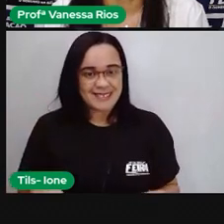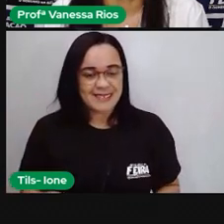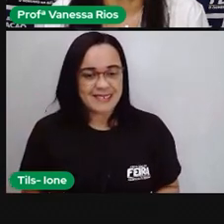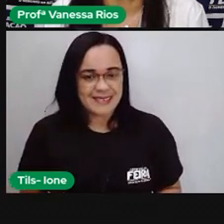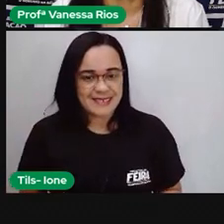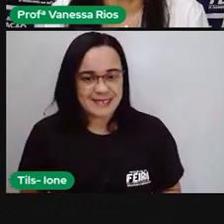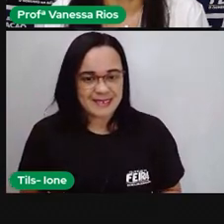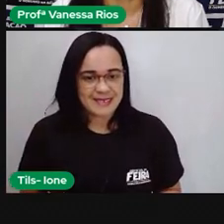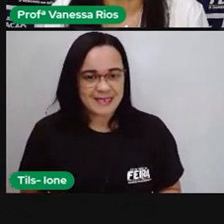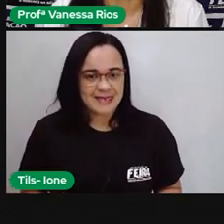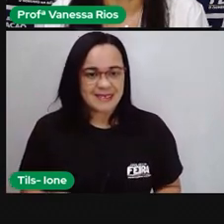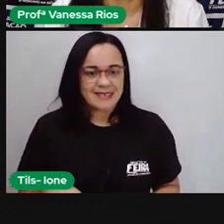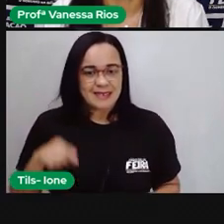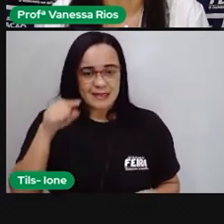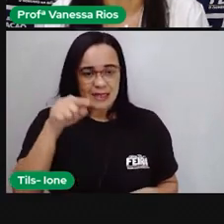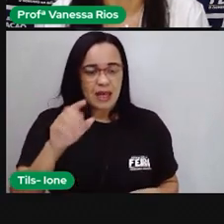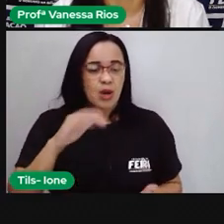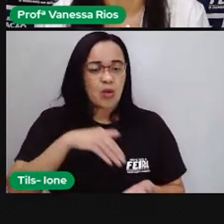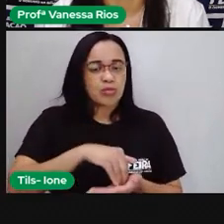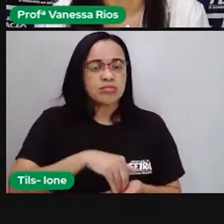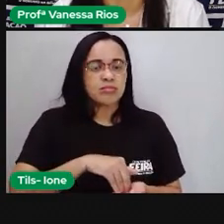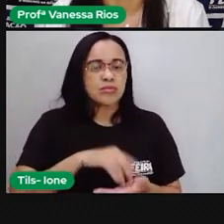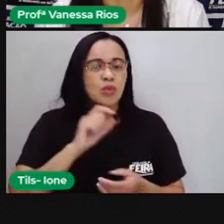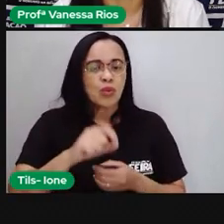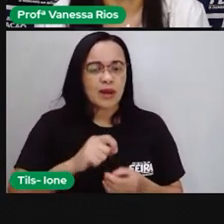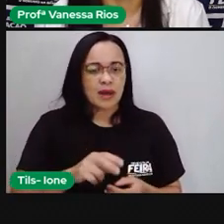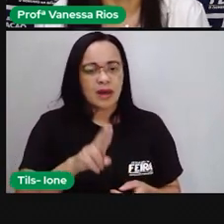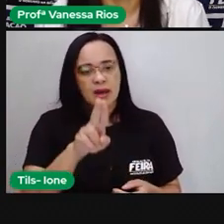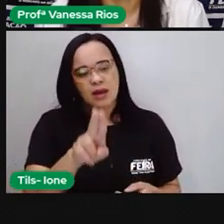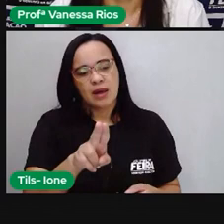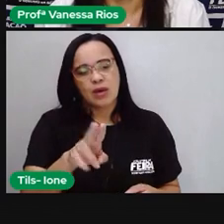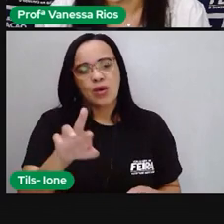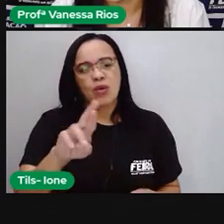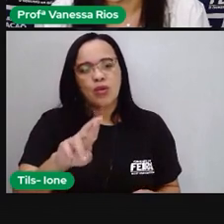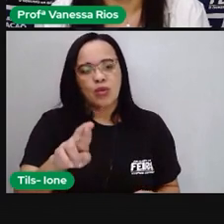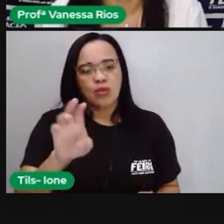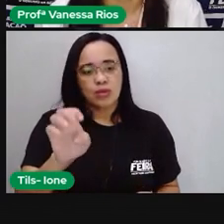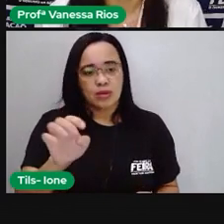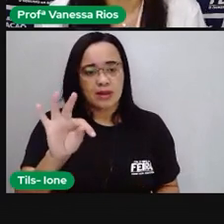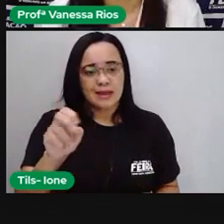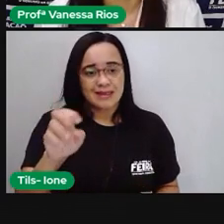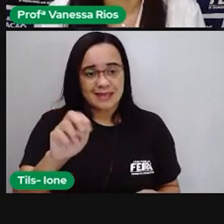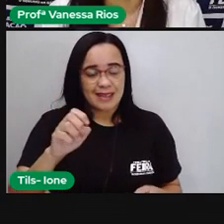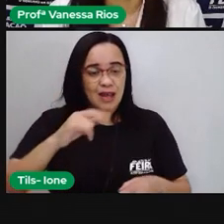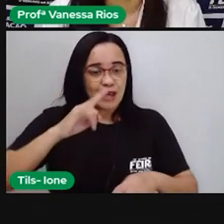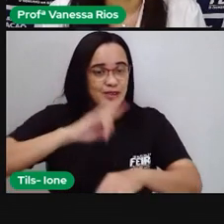também a uretra, que é o canal por onde a urina vai sair do nosso corpo.